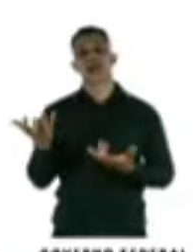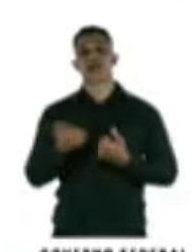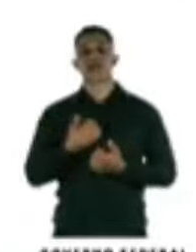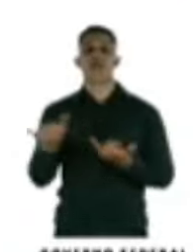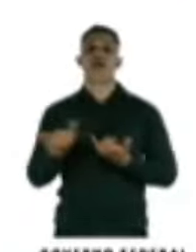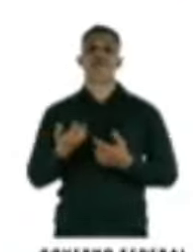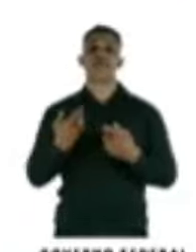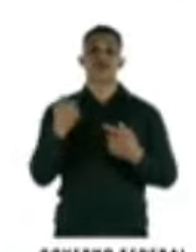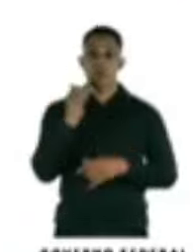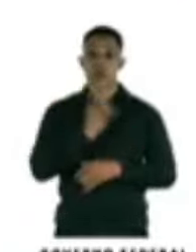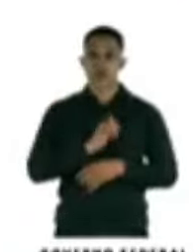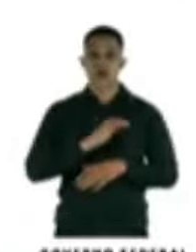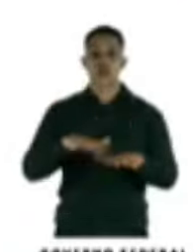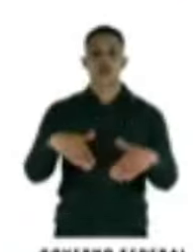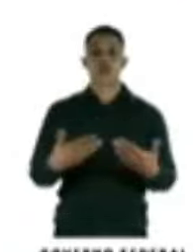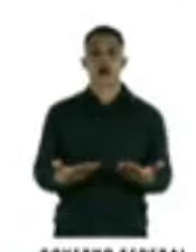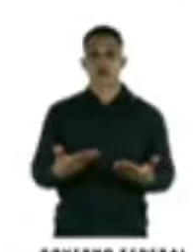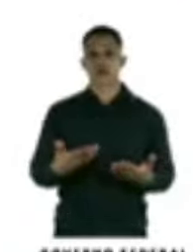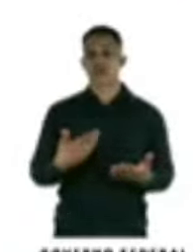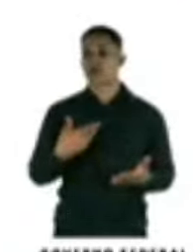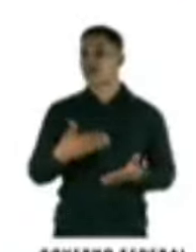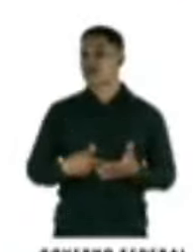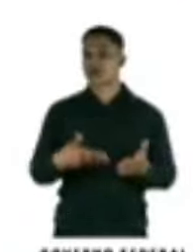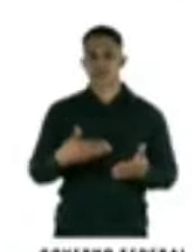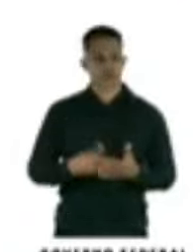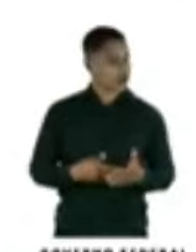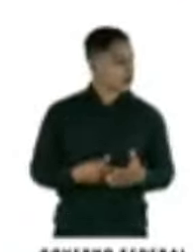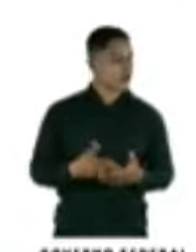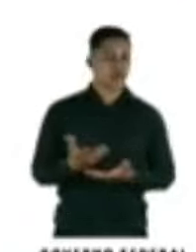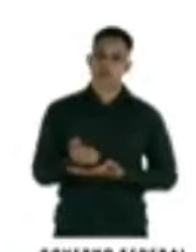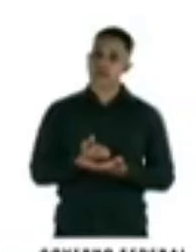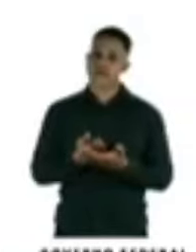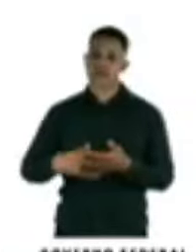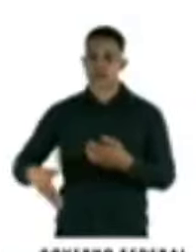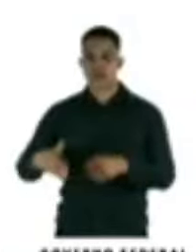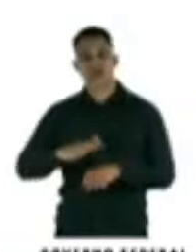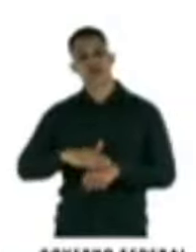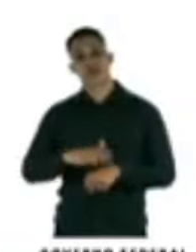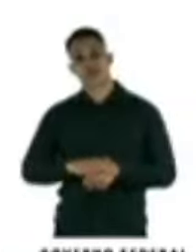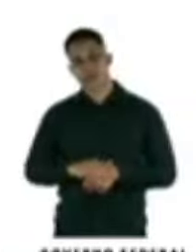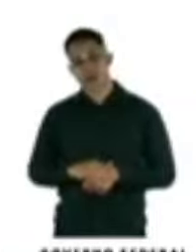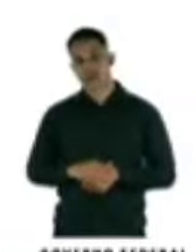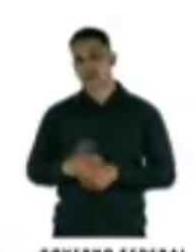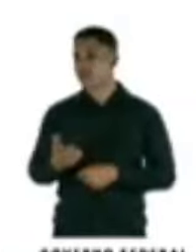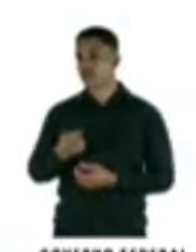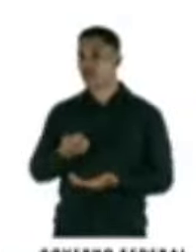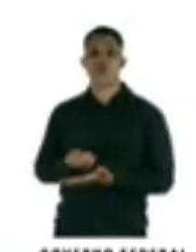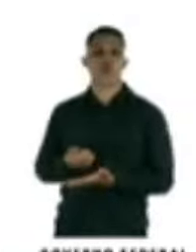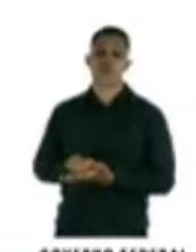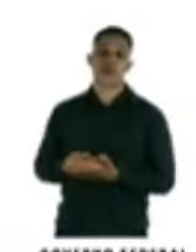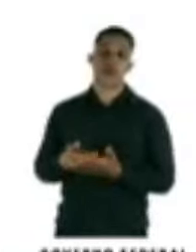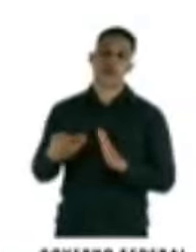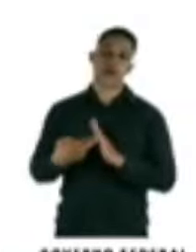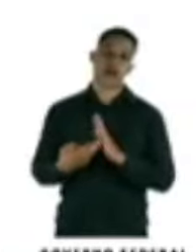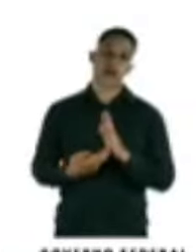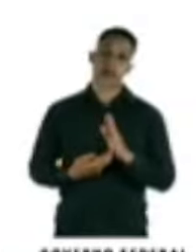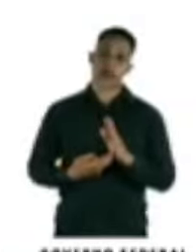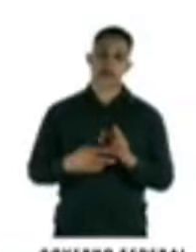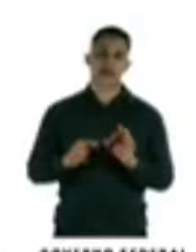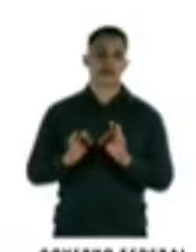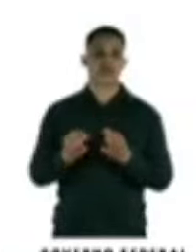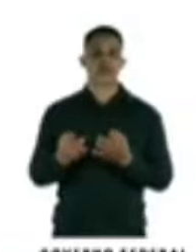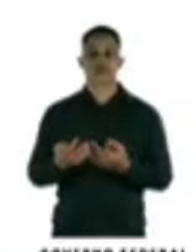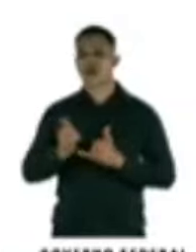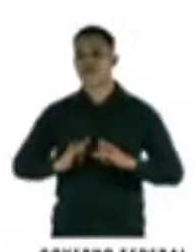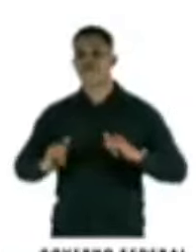um alerta. Então, não existe um impacto no benefício nesse primeiro momento onde a família não cumpriu continualidades, existe apenas um